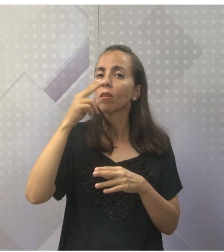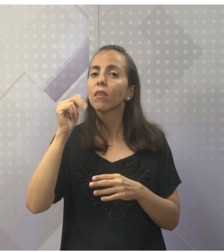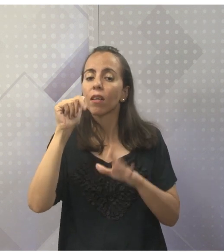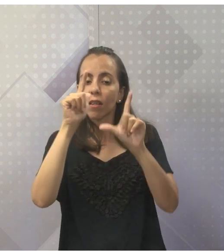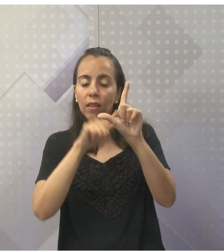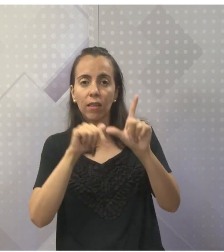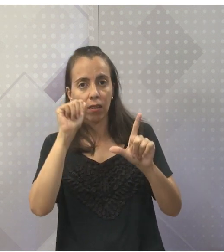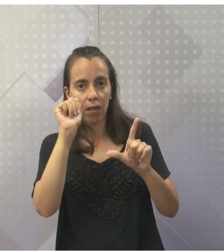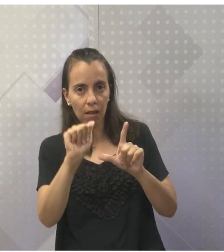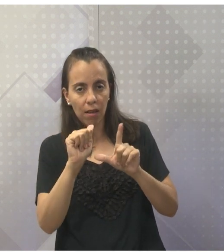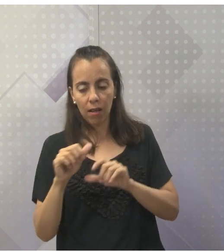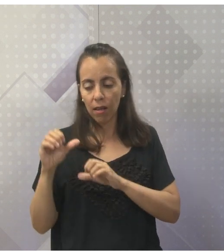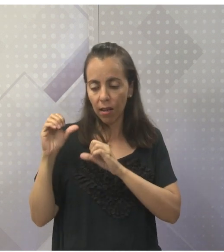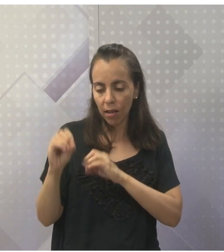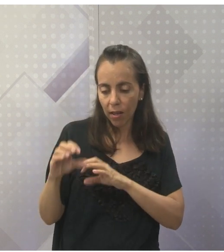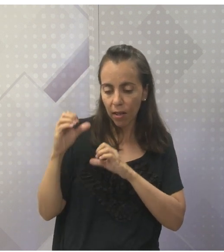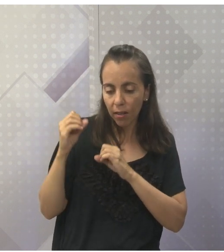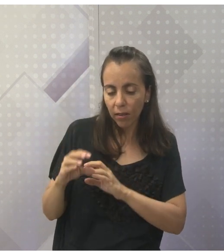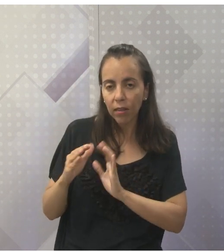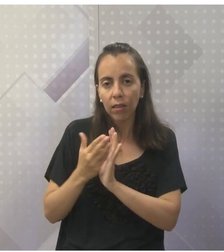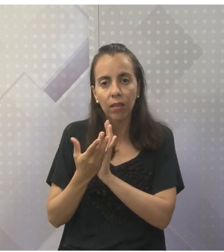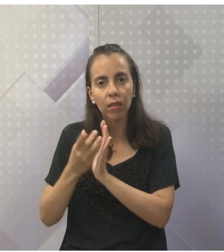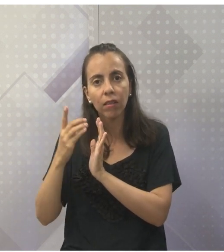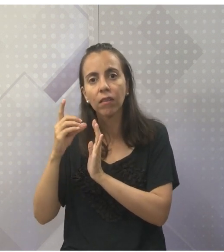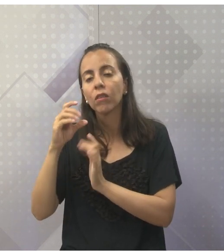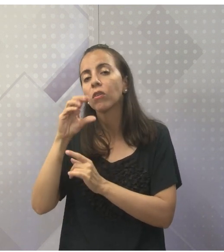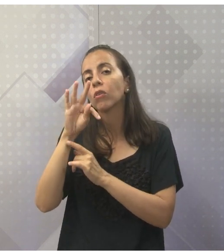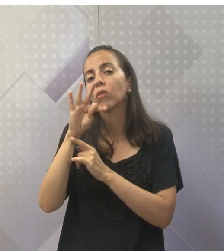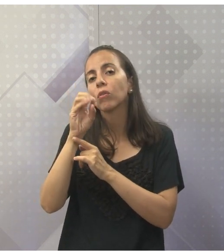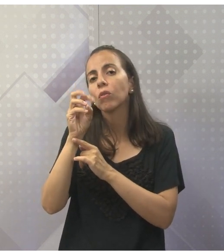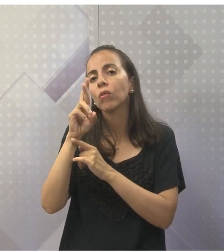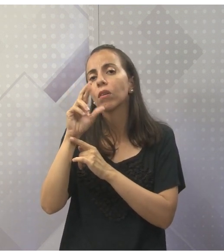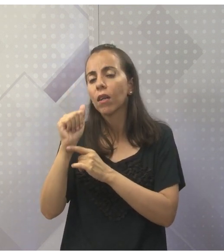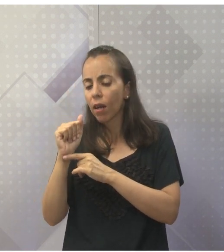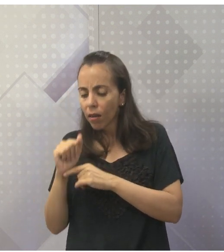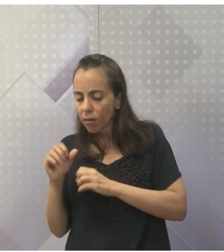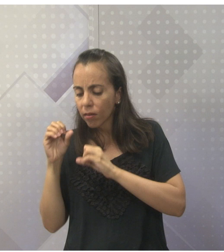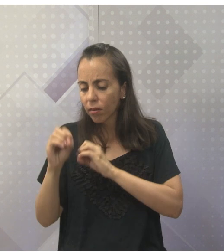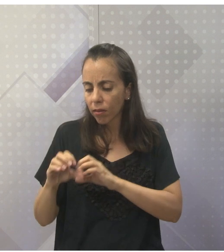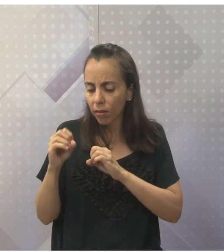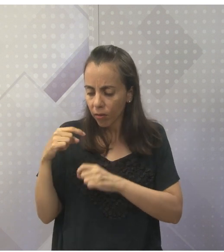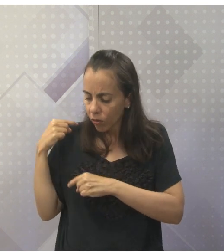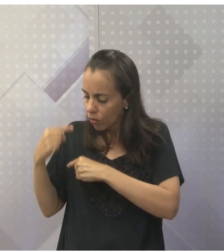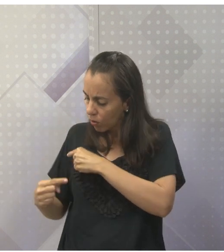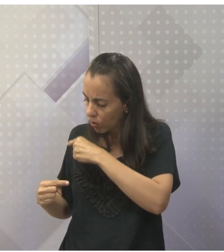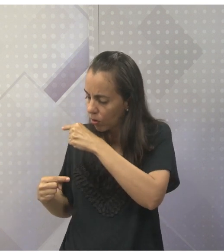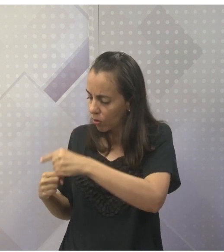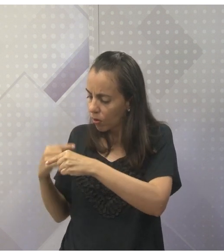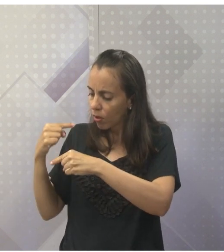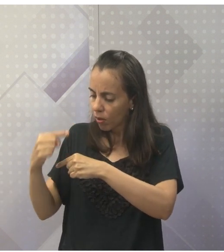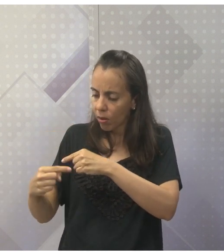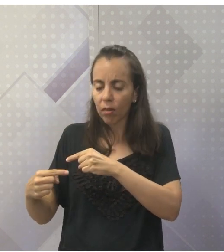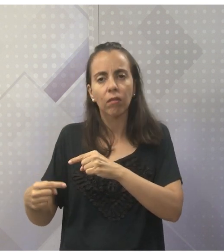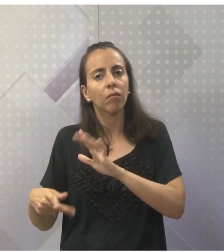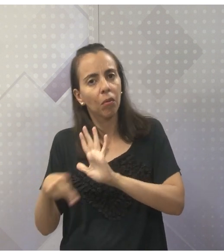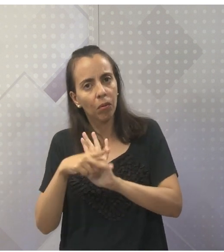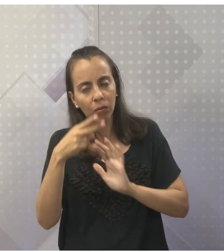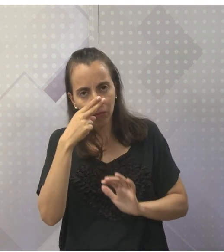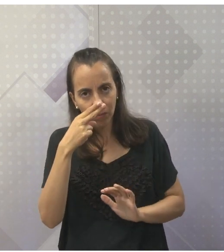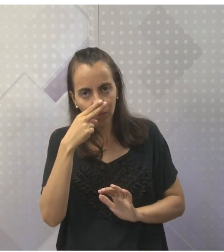a geração através do livro sagrado chamado Torá. É verdade isso? Se for, você marca. A religião